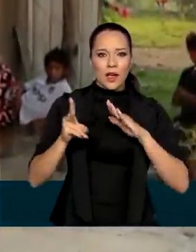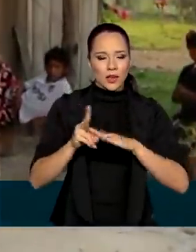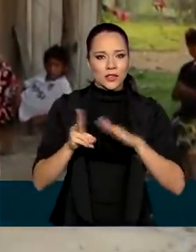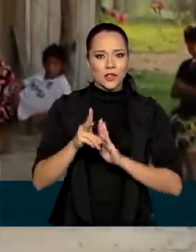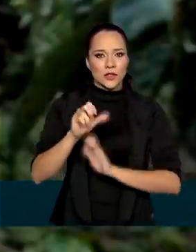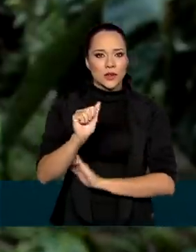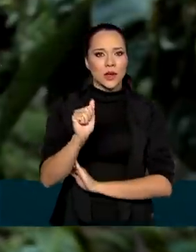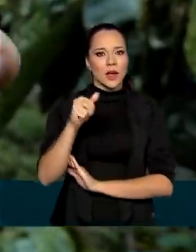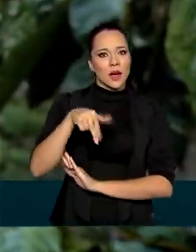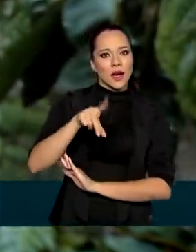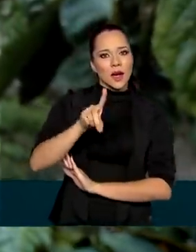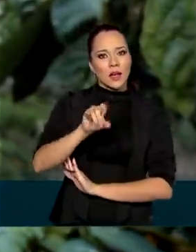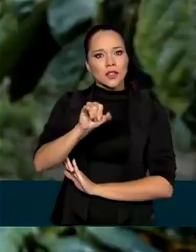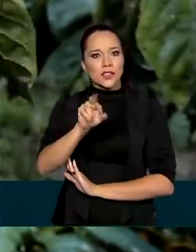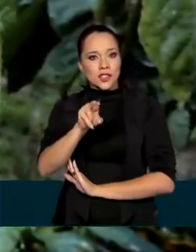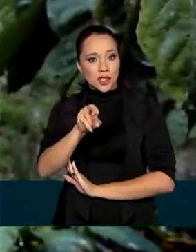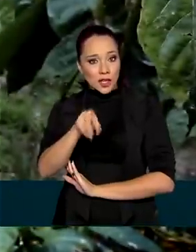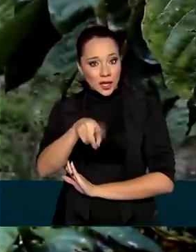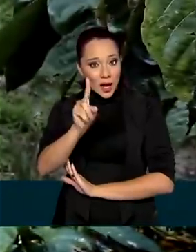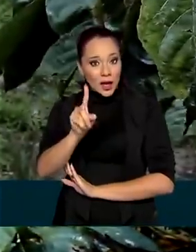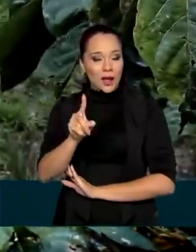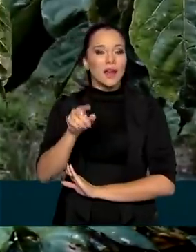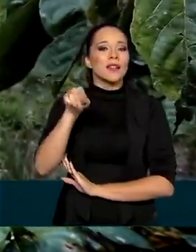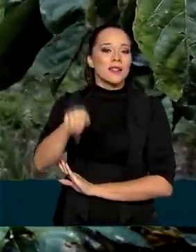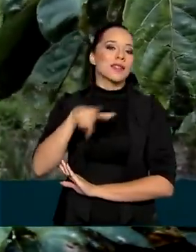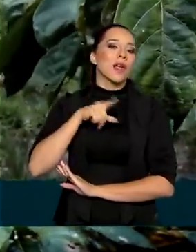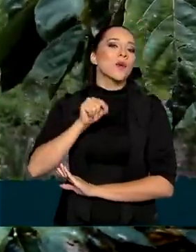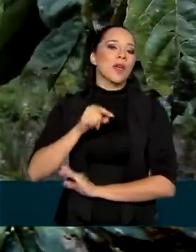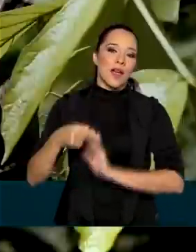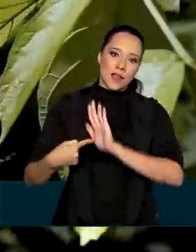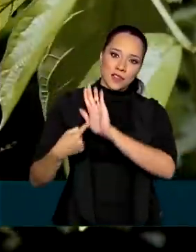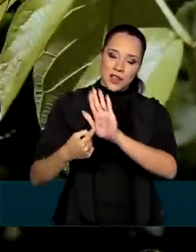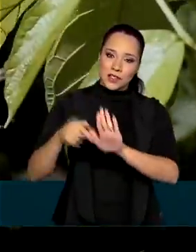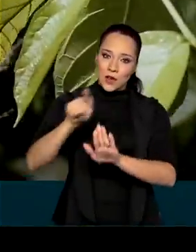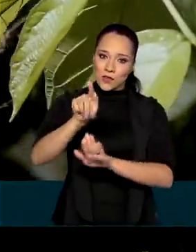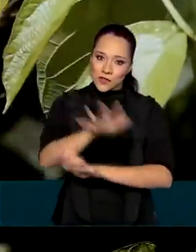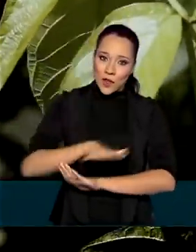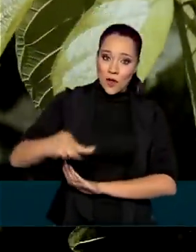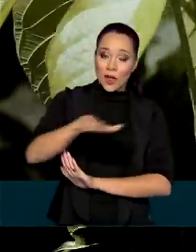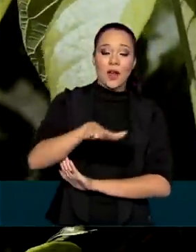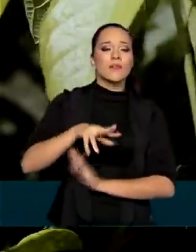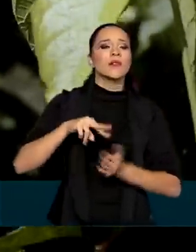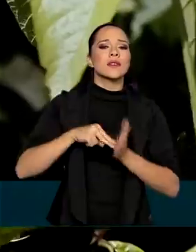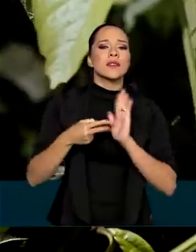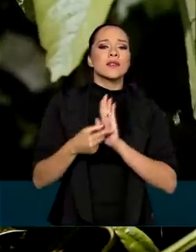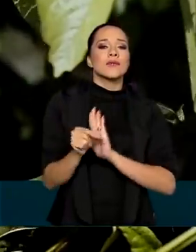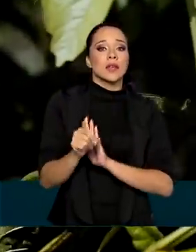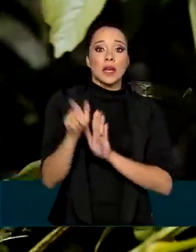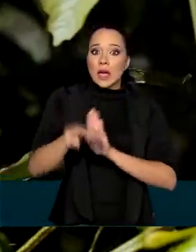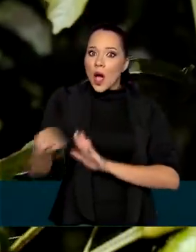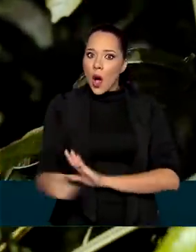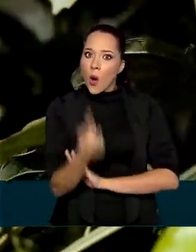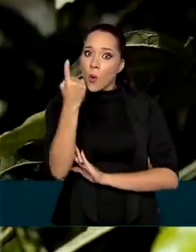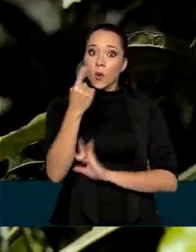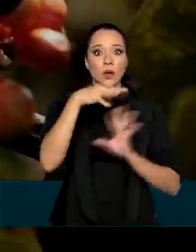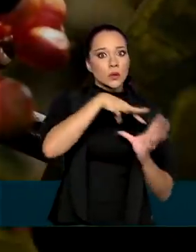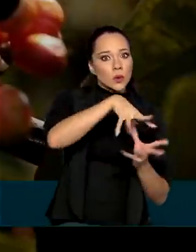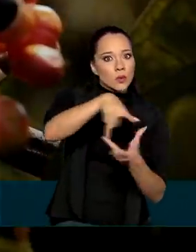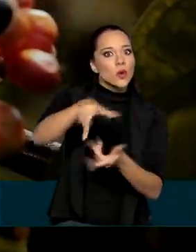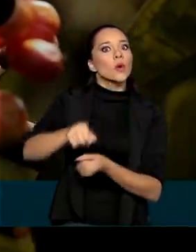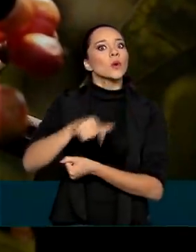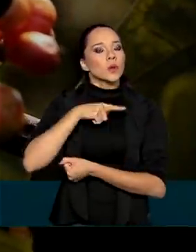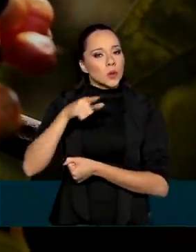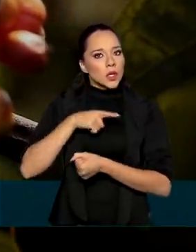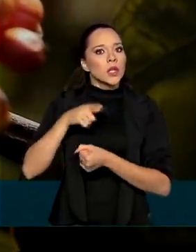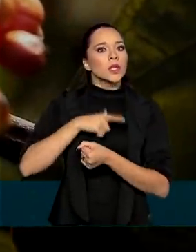Andirá Marau conquistou a IG, Indicação Geográfica, que significa que é a única no mundo que tem